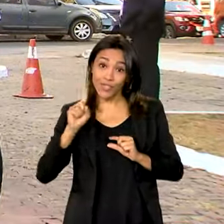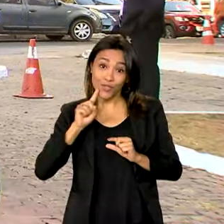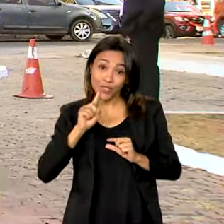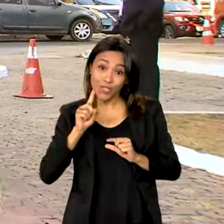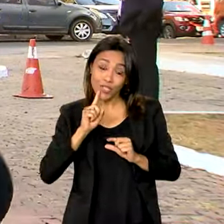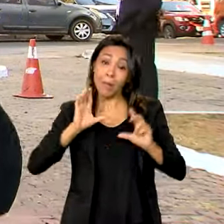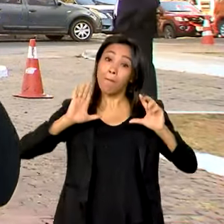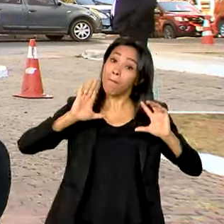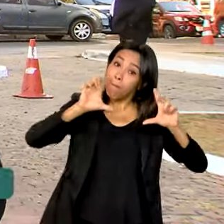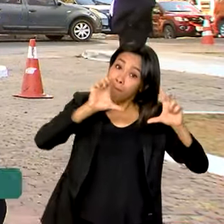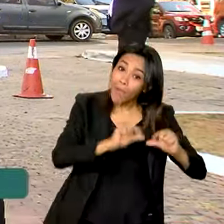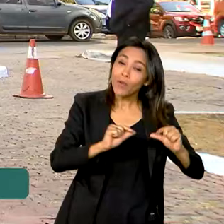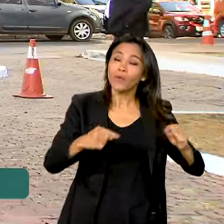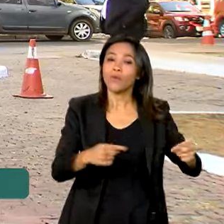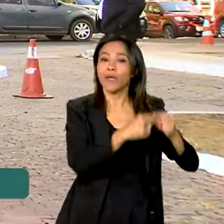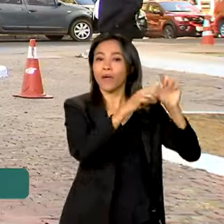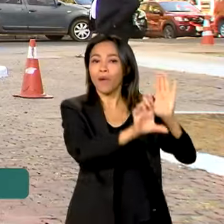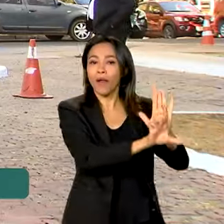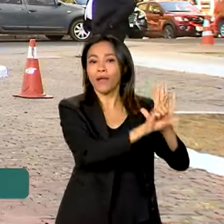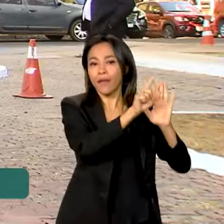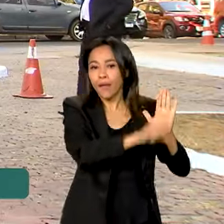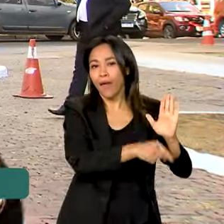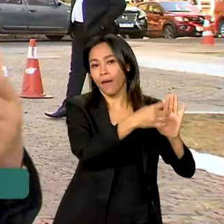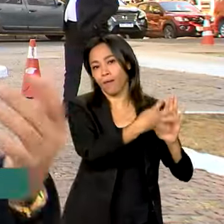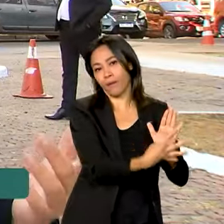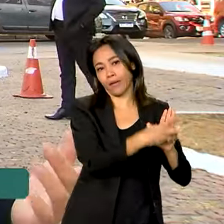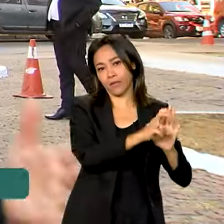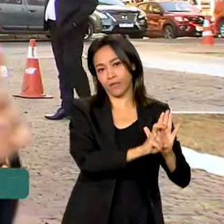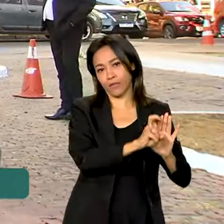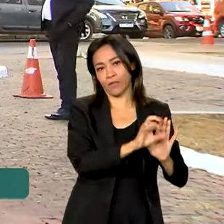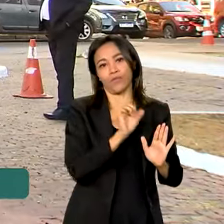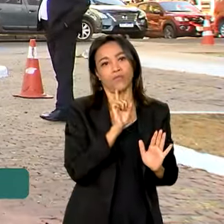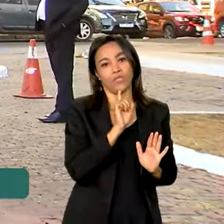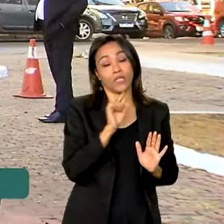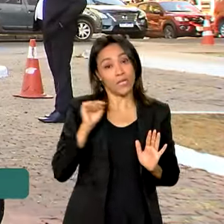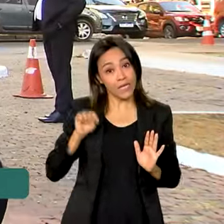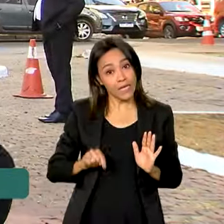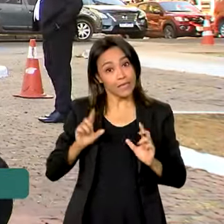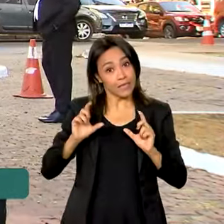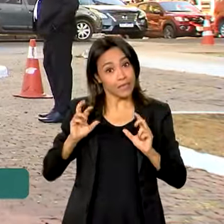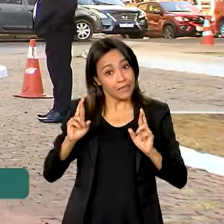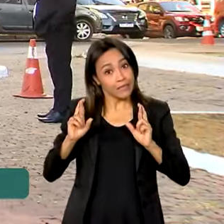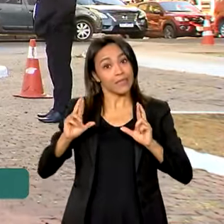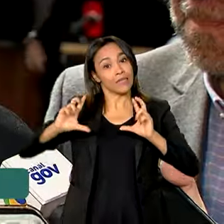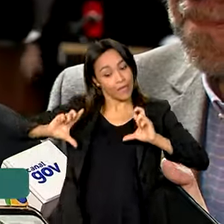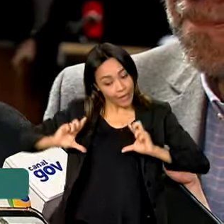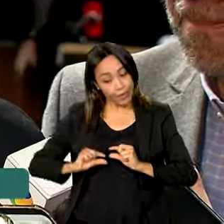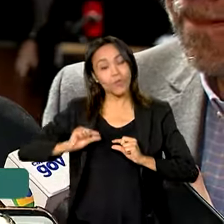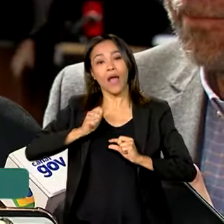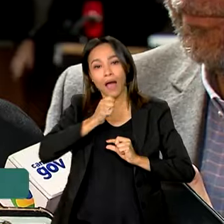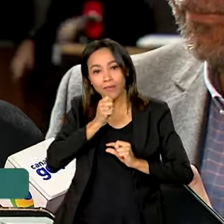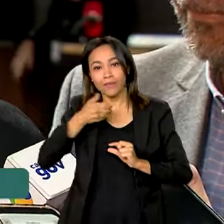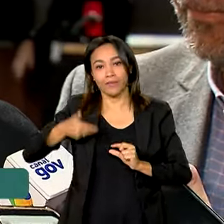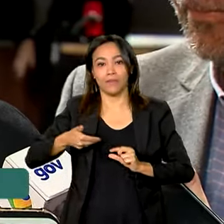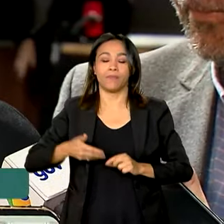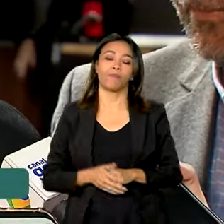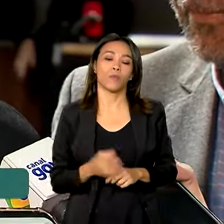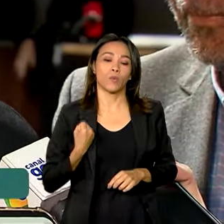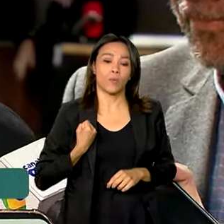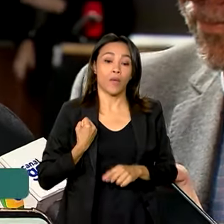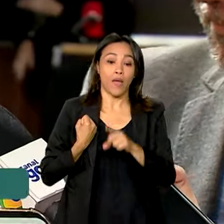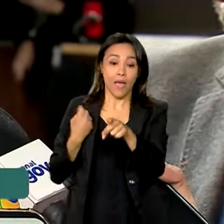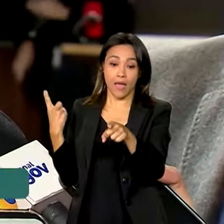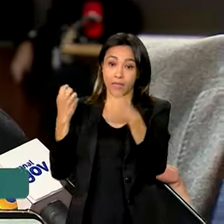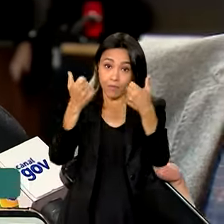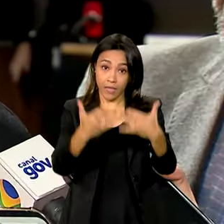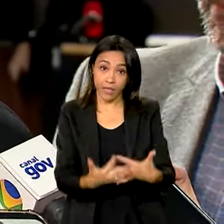que o prazo legal de 45 dias. E a expectativa é que esse tempo caia ainda mais. O mais importante é que a gente traga